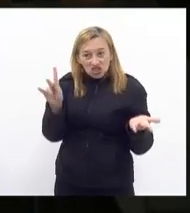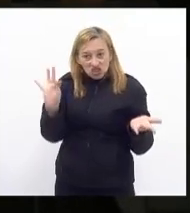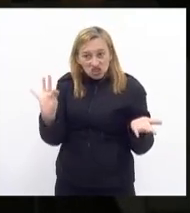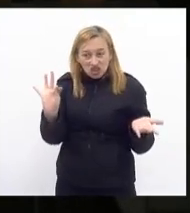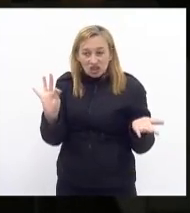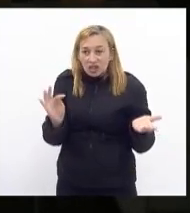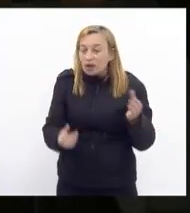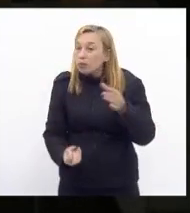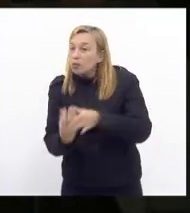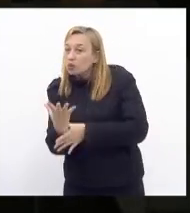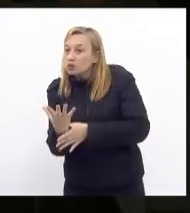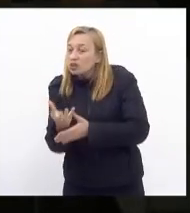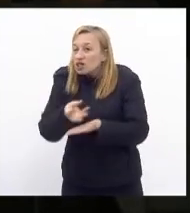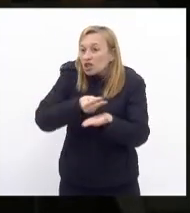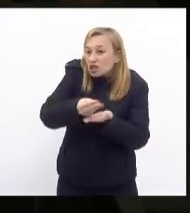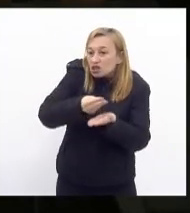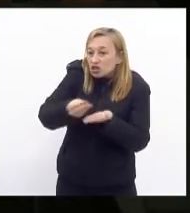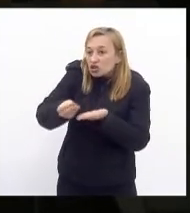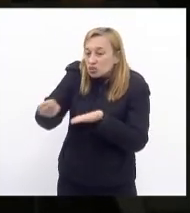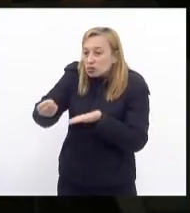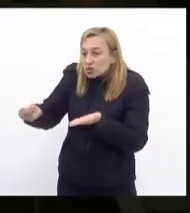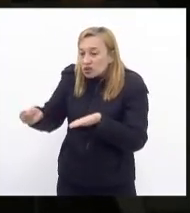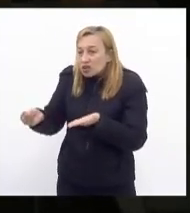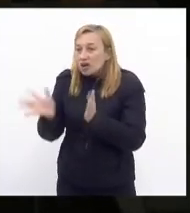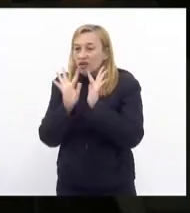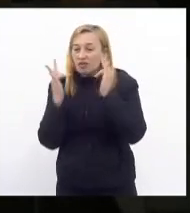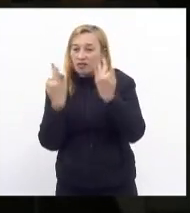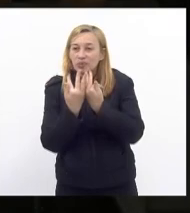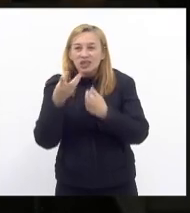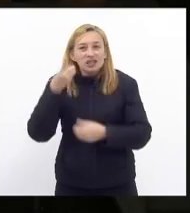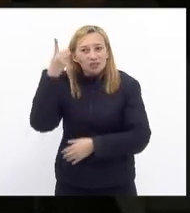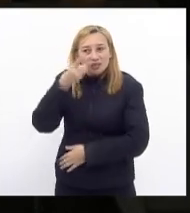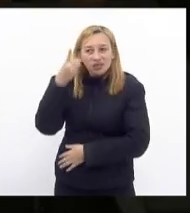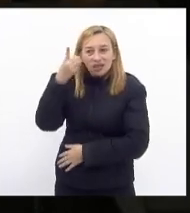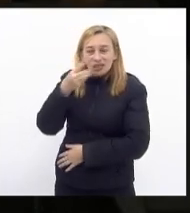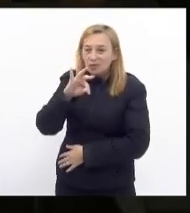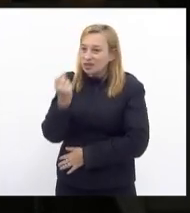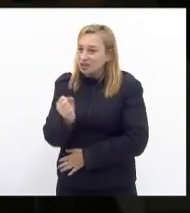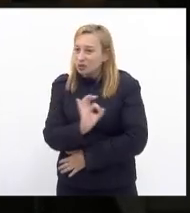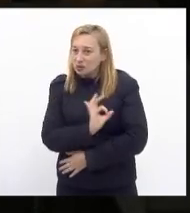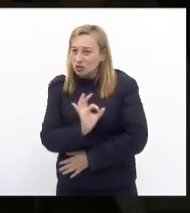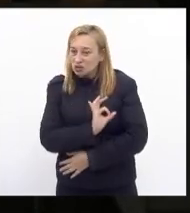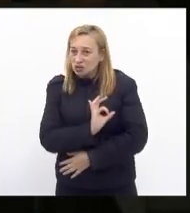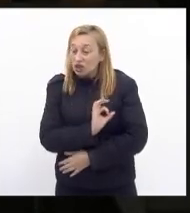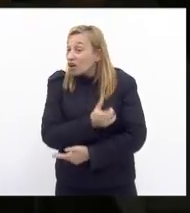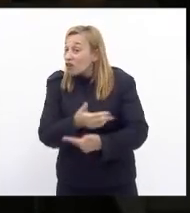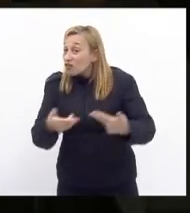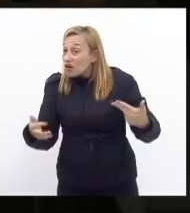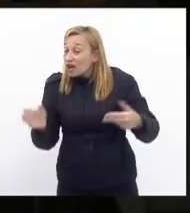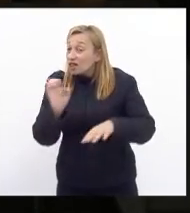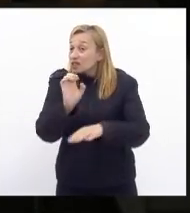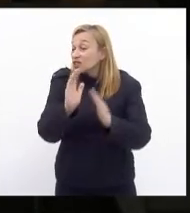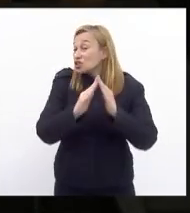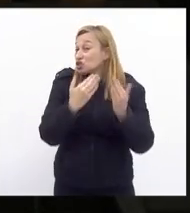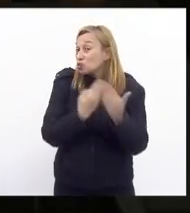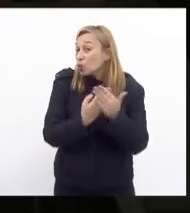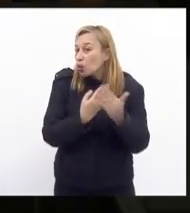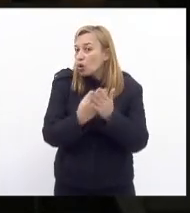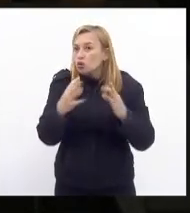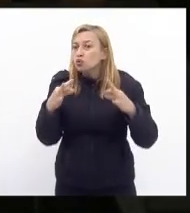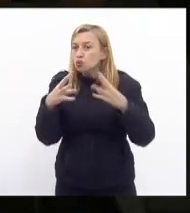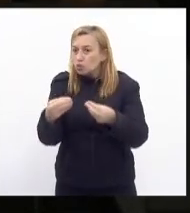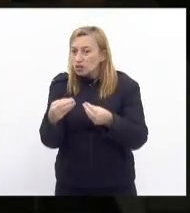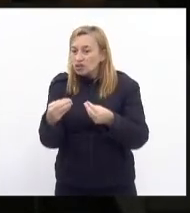produzido e era distribuído às famílias deputada Marta Rocha essas muitas escolas talvez todas ou a grande